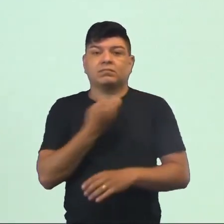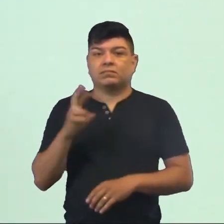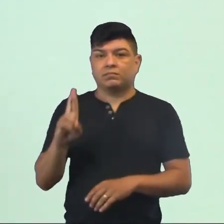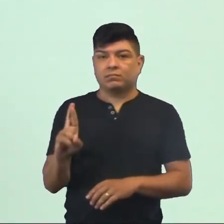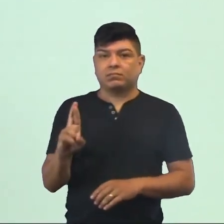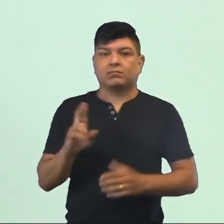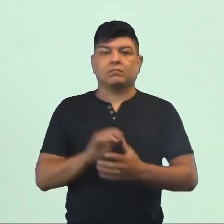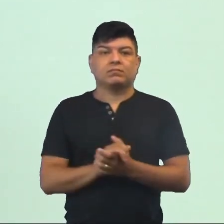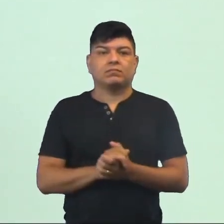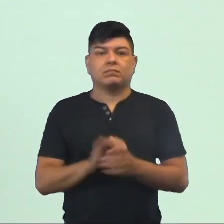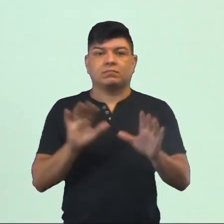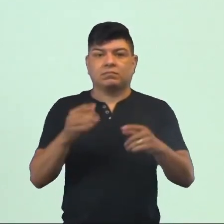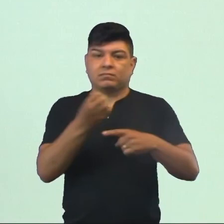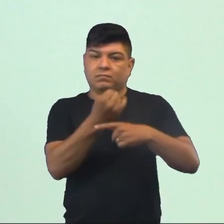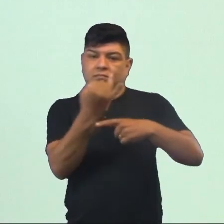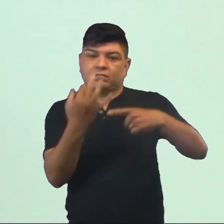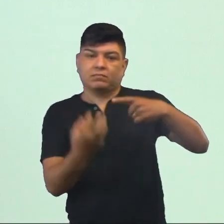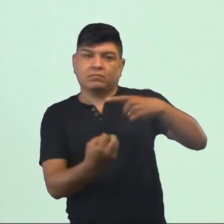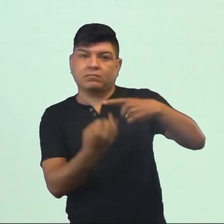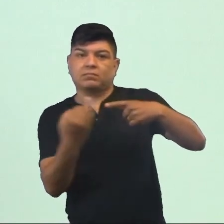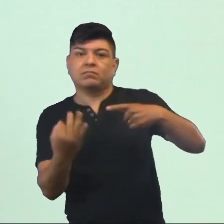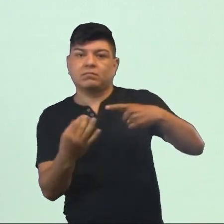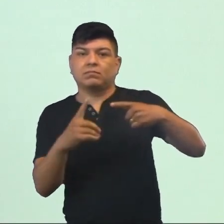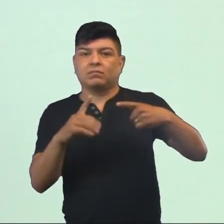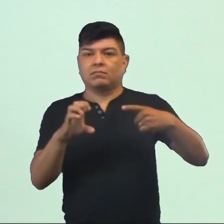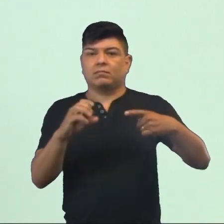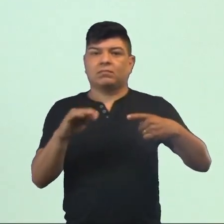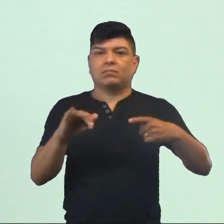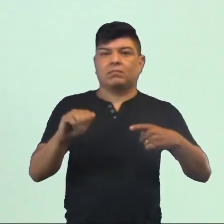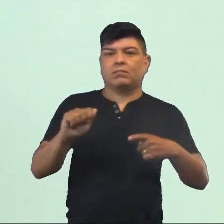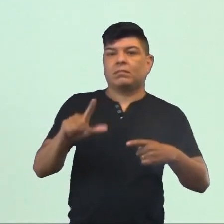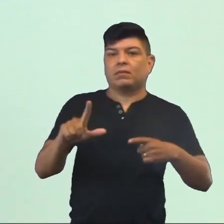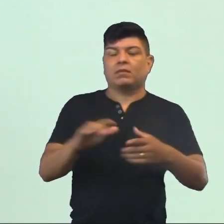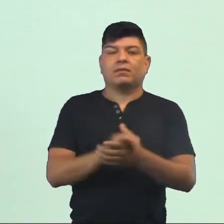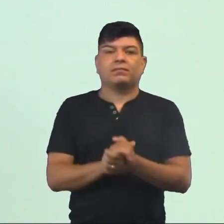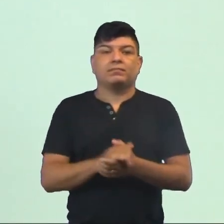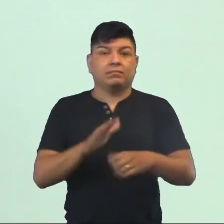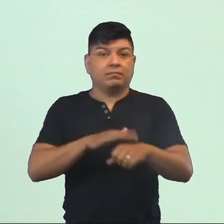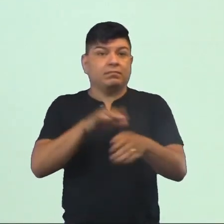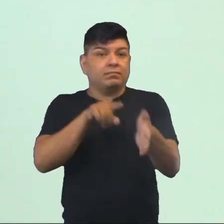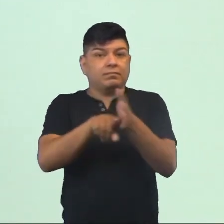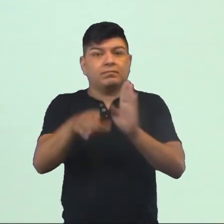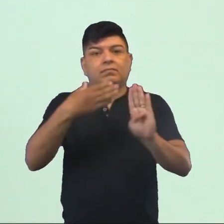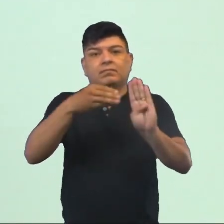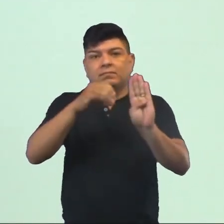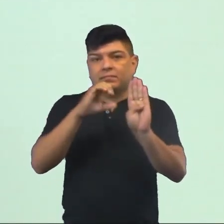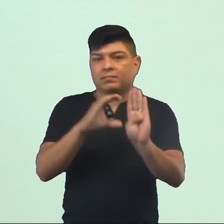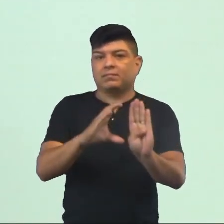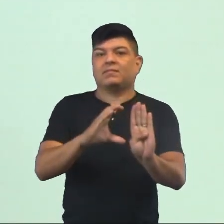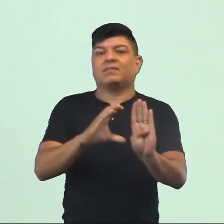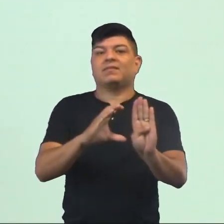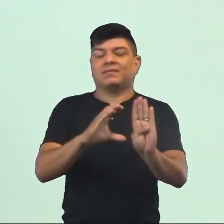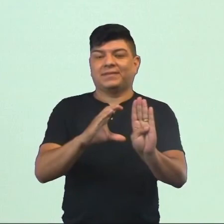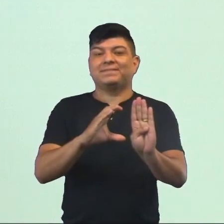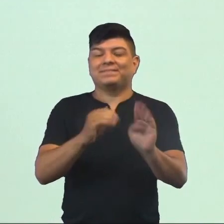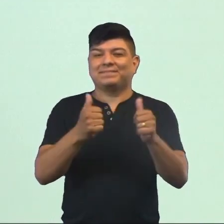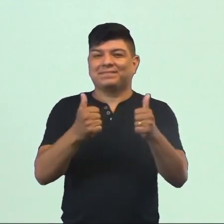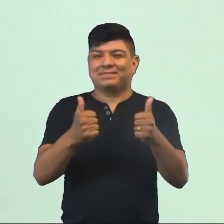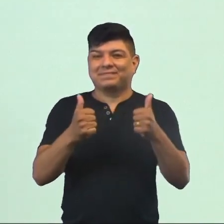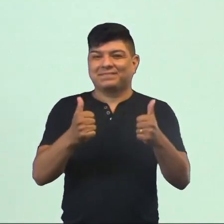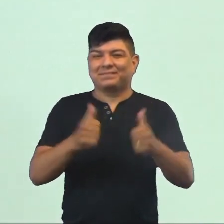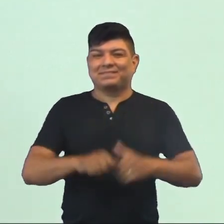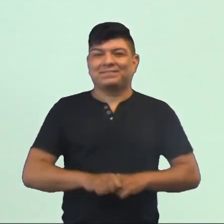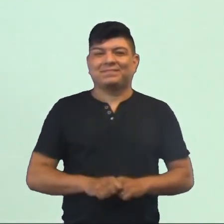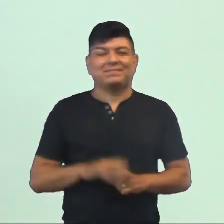racionais. Na forma fracionária e também na forma decimal, tá? Para mais questões, acessem a nossa plataforma Eduque, tá bom?